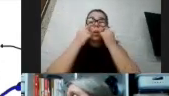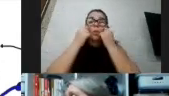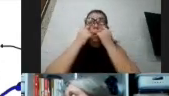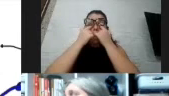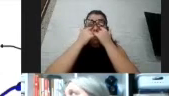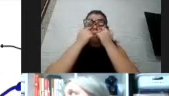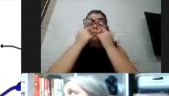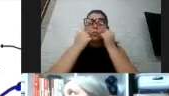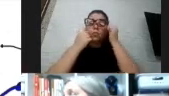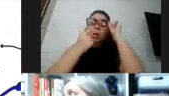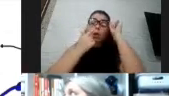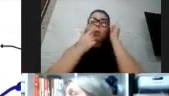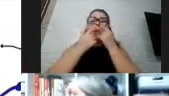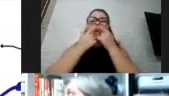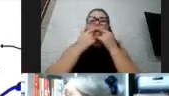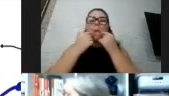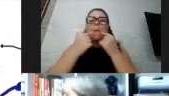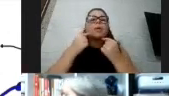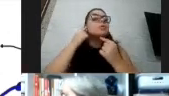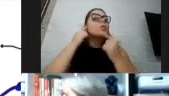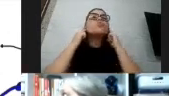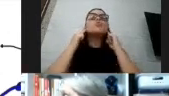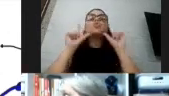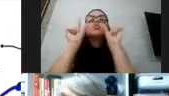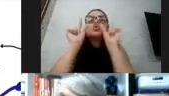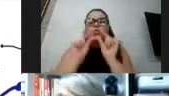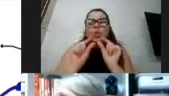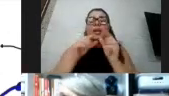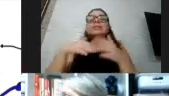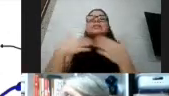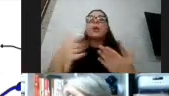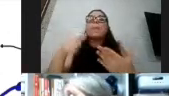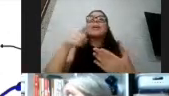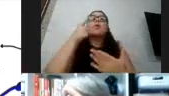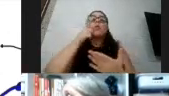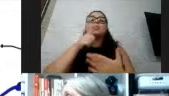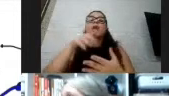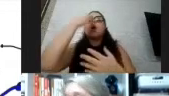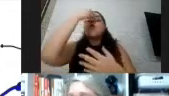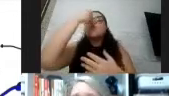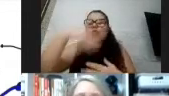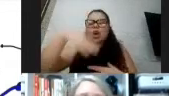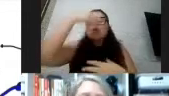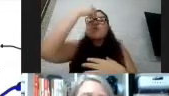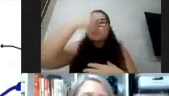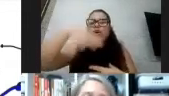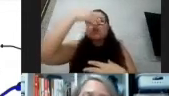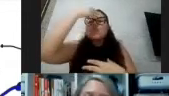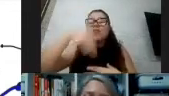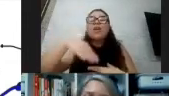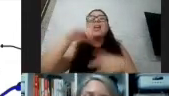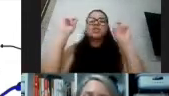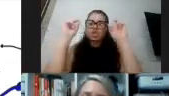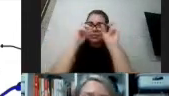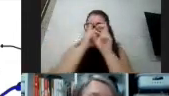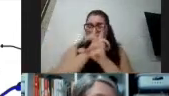toda a parte de eliminar secreção é mais dificultosa, então tem mais obstrução nasal, quando tem